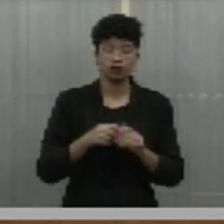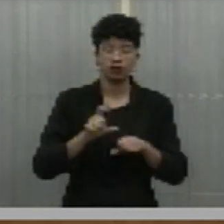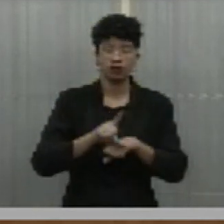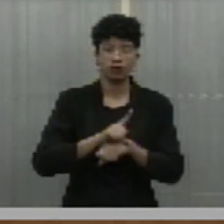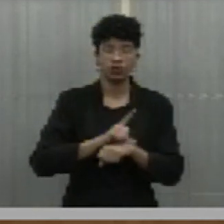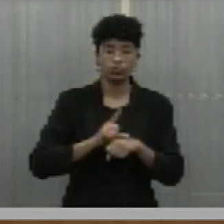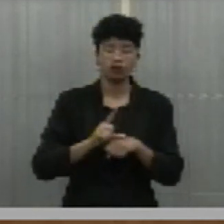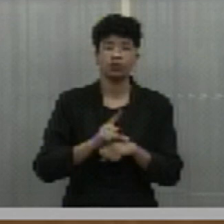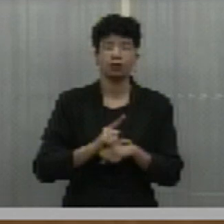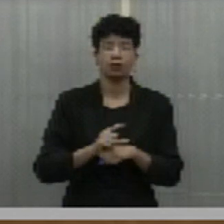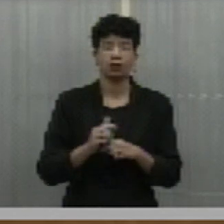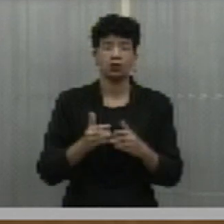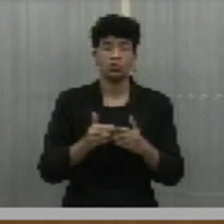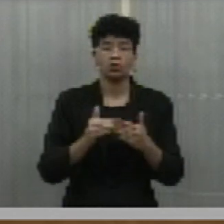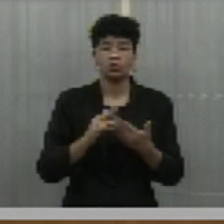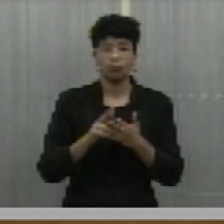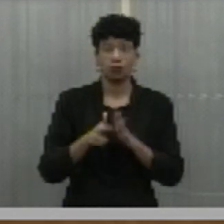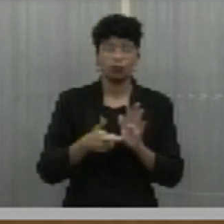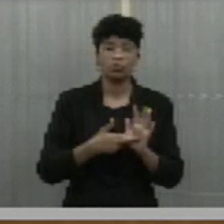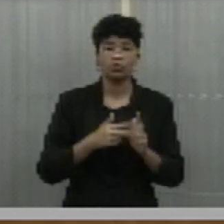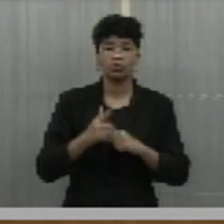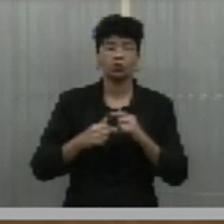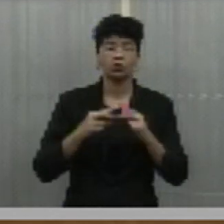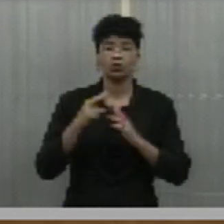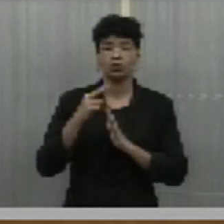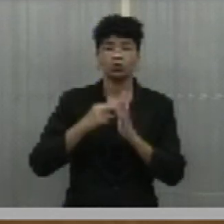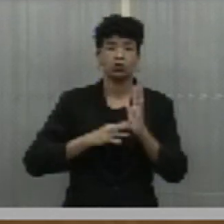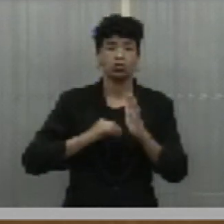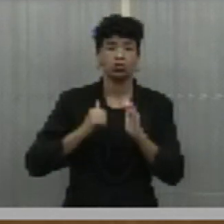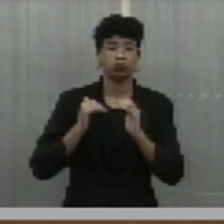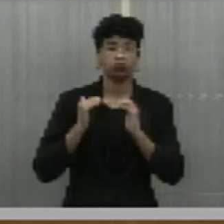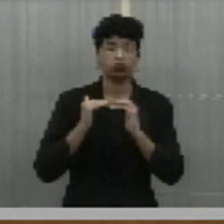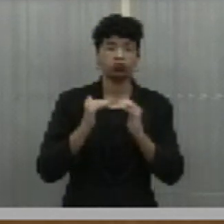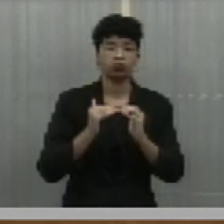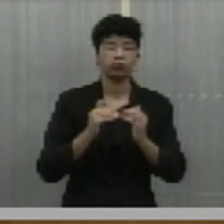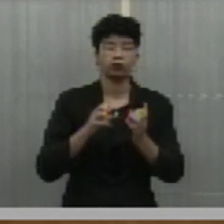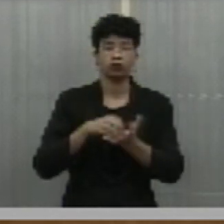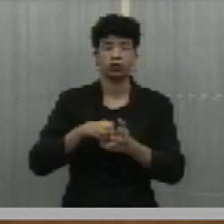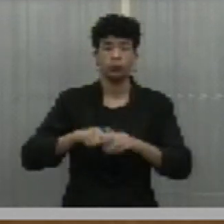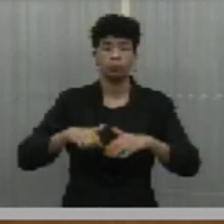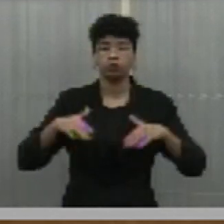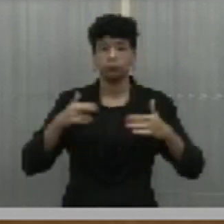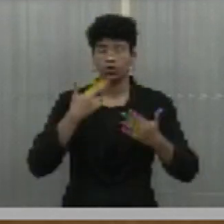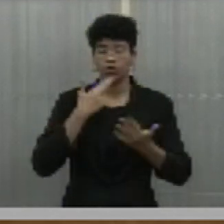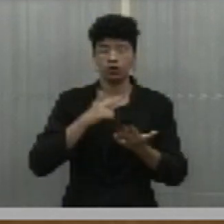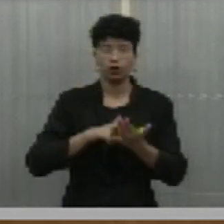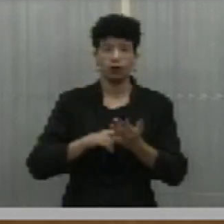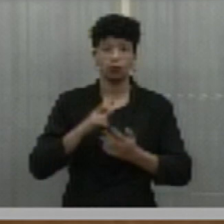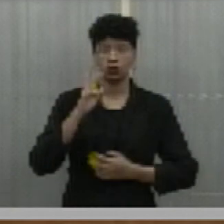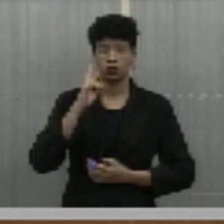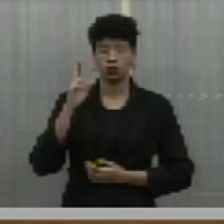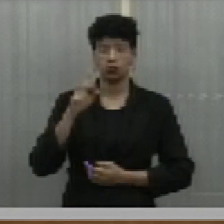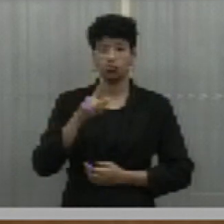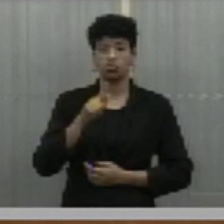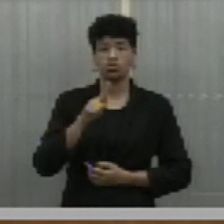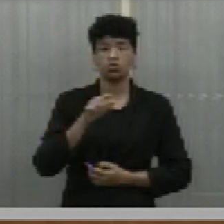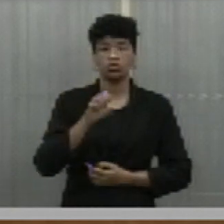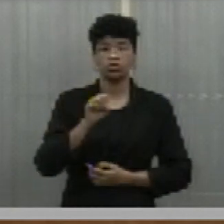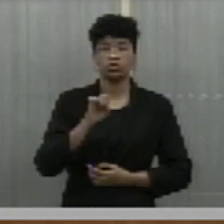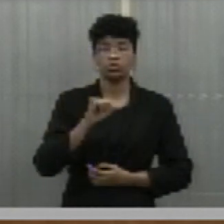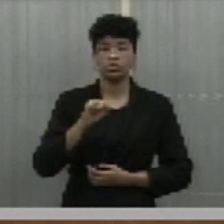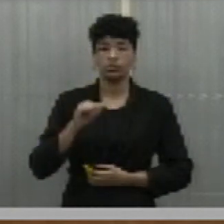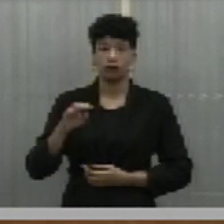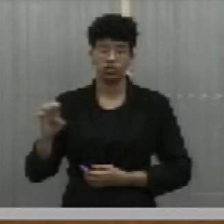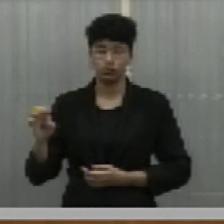Legislativa, requer, na forma regimental, que depois de líder e aprovado em plenário, seja encaminhado ao senhor Jessé Barbosa da